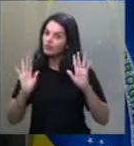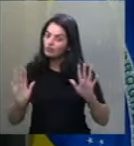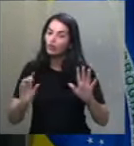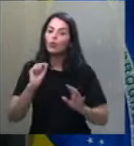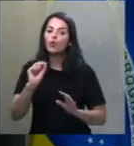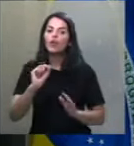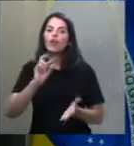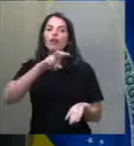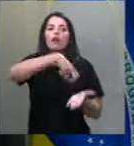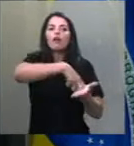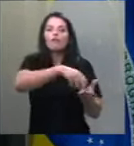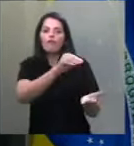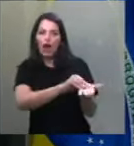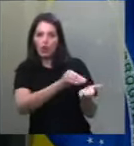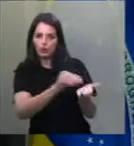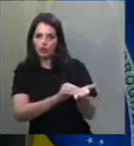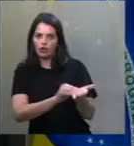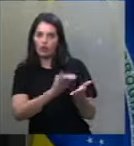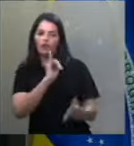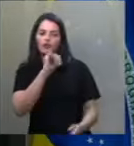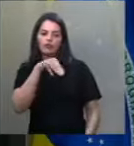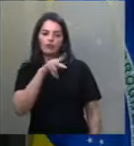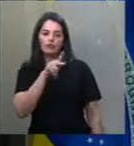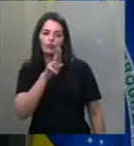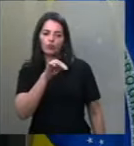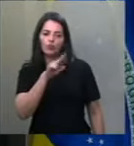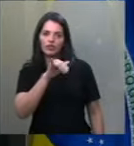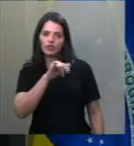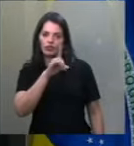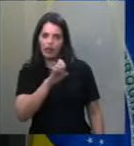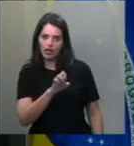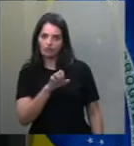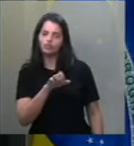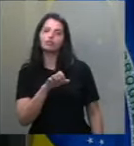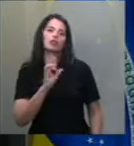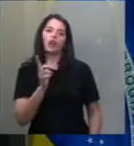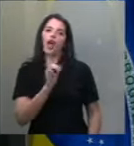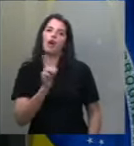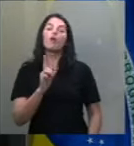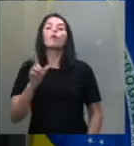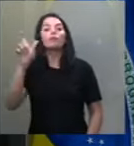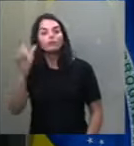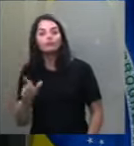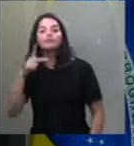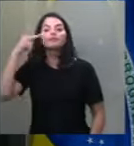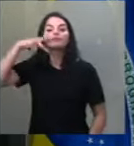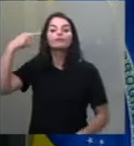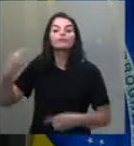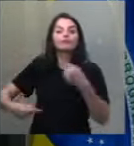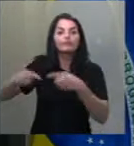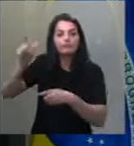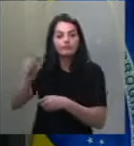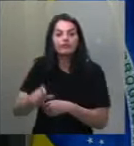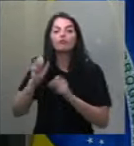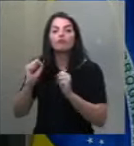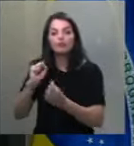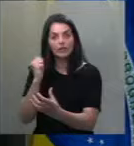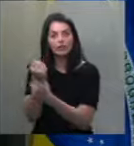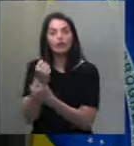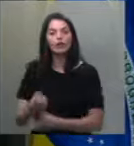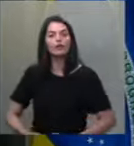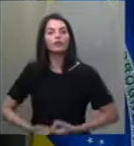impunidade. Um parlamentar deve ter garantida a sua liberdade de expressão